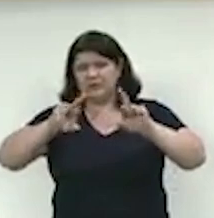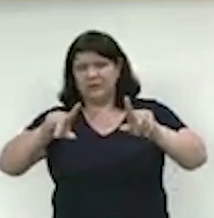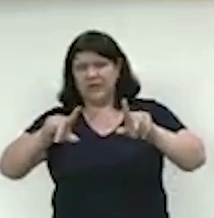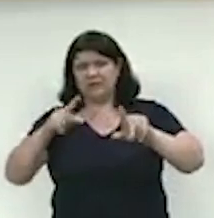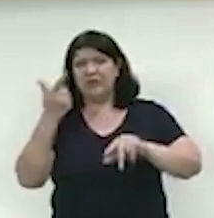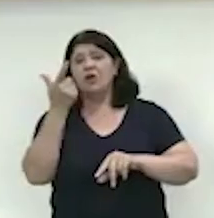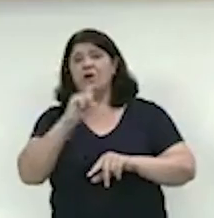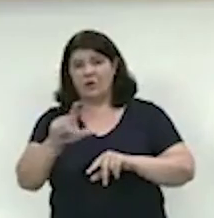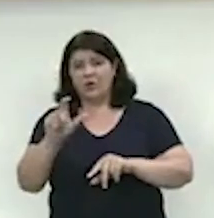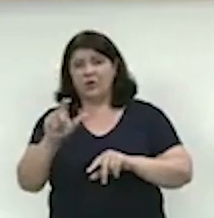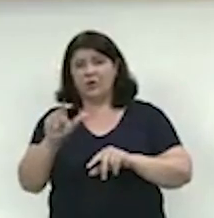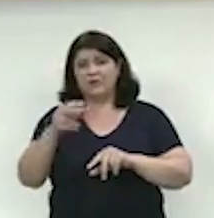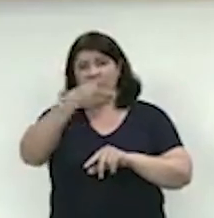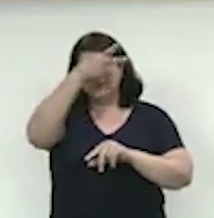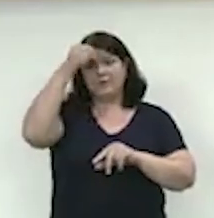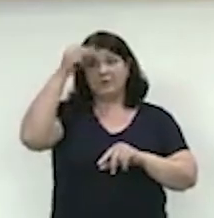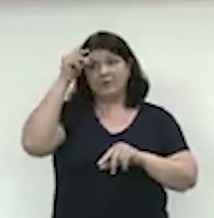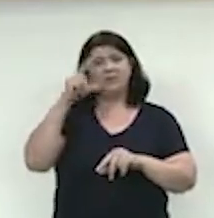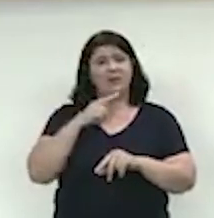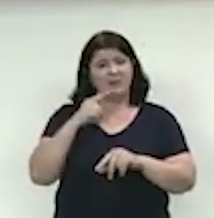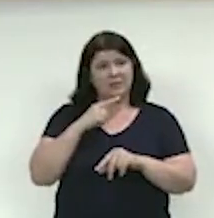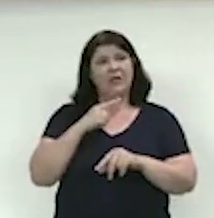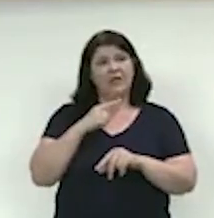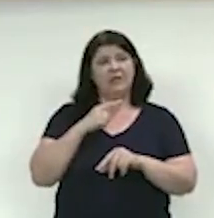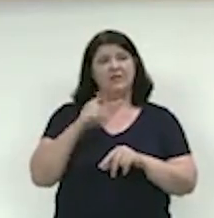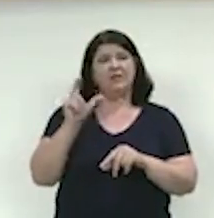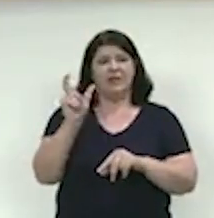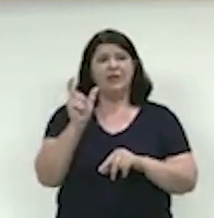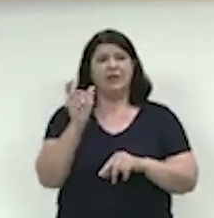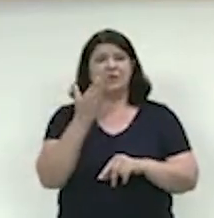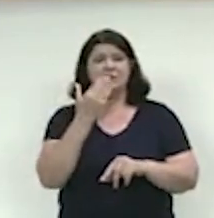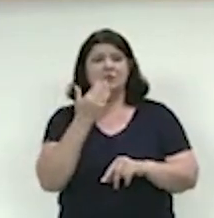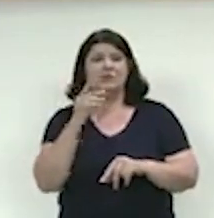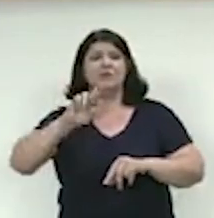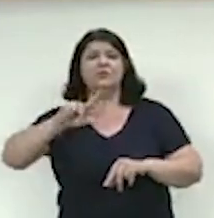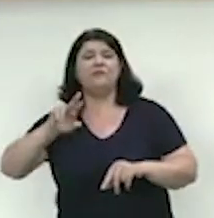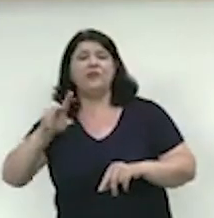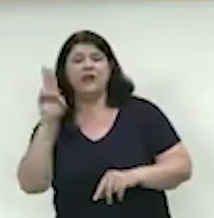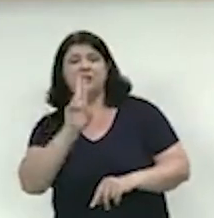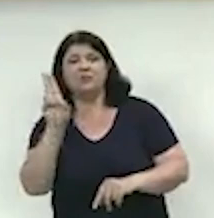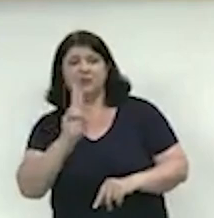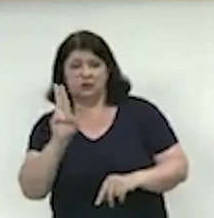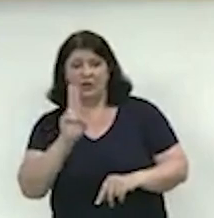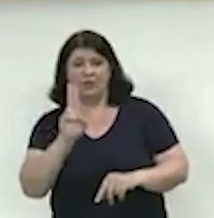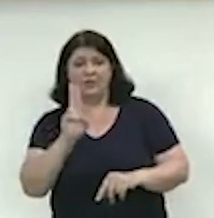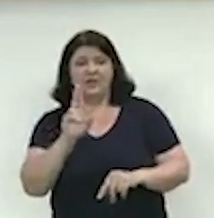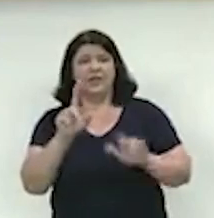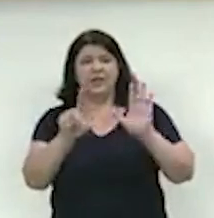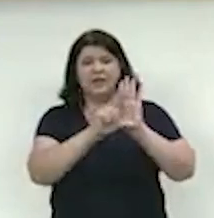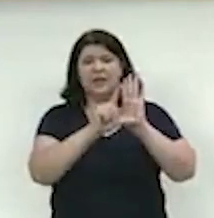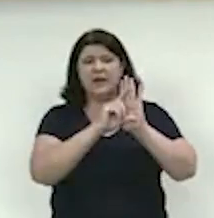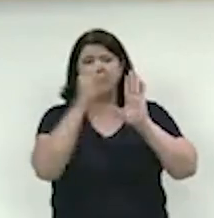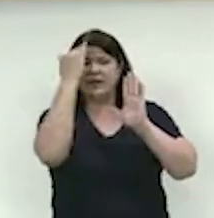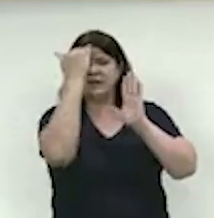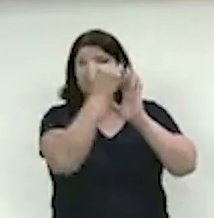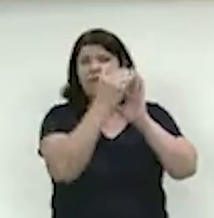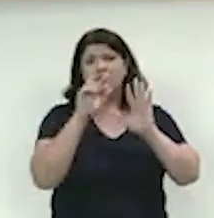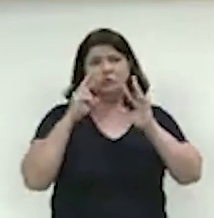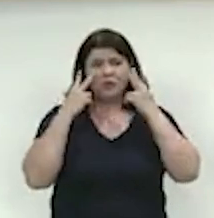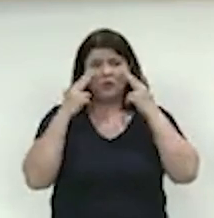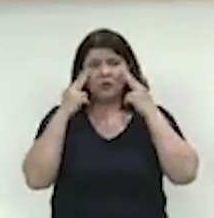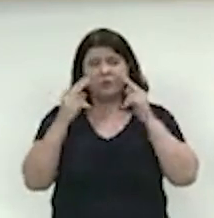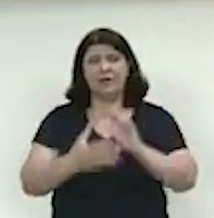esse benefício foi concedido. Mudou-se a natureza jurídica de forma que não conflitasse com a legislação. Então, essa é nossa